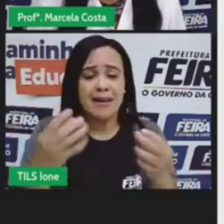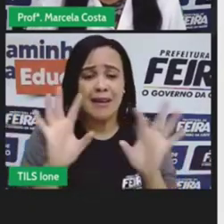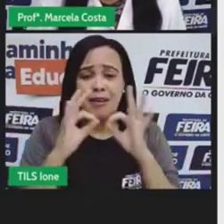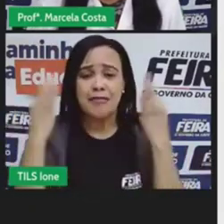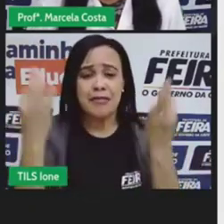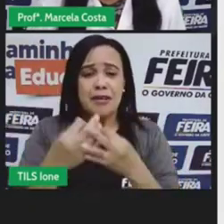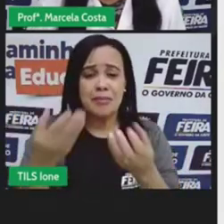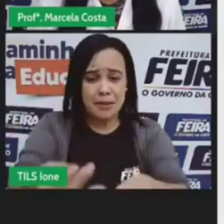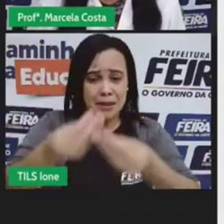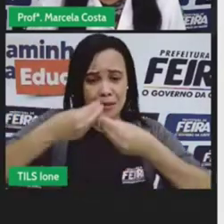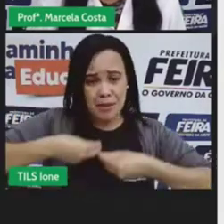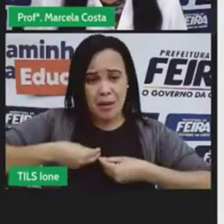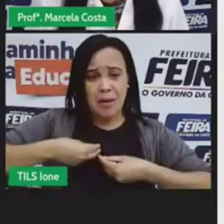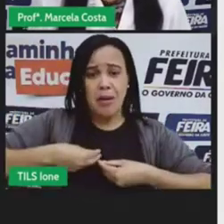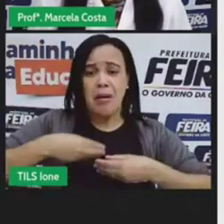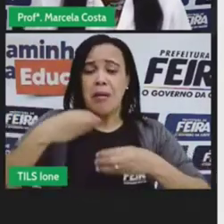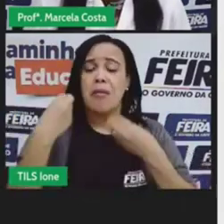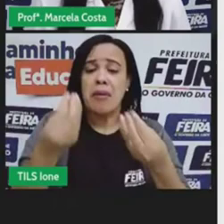compraram.